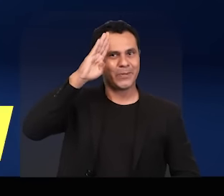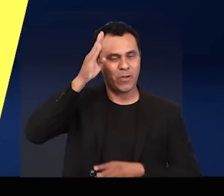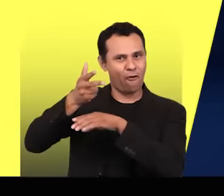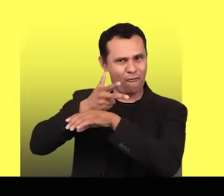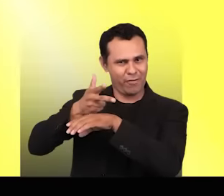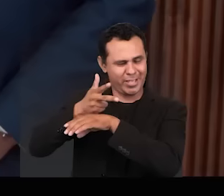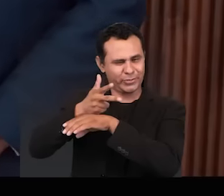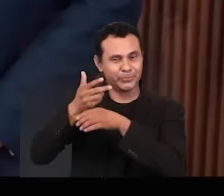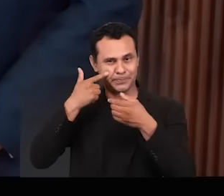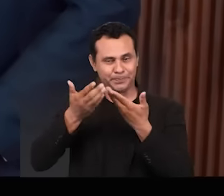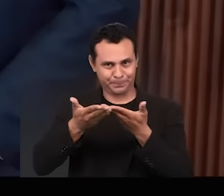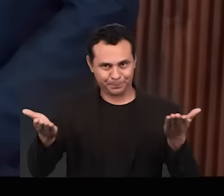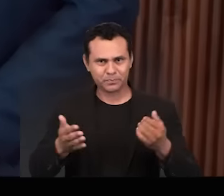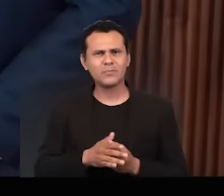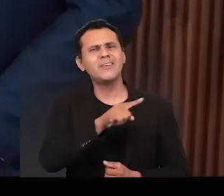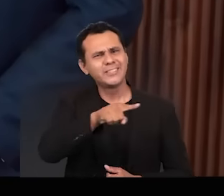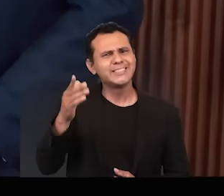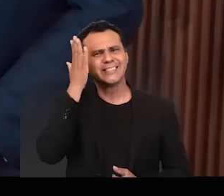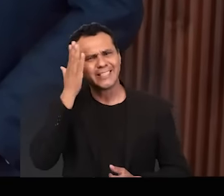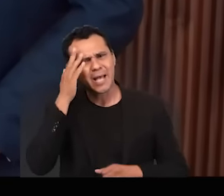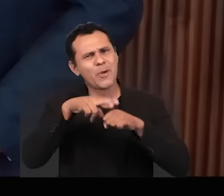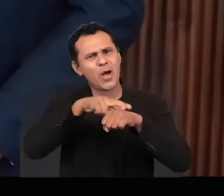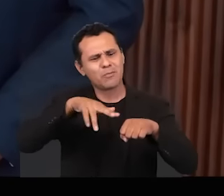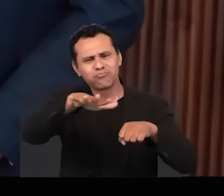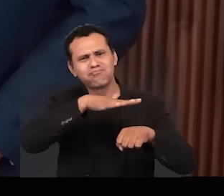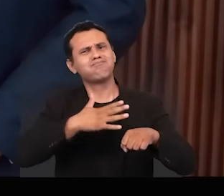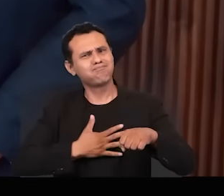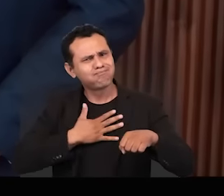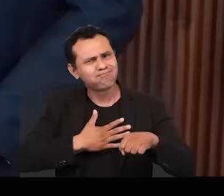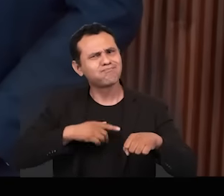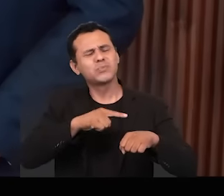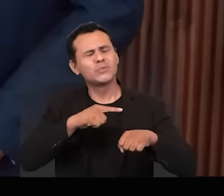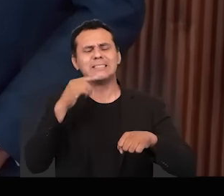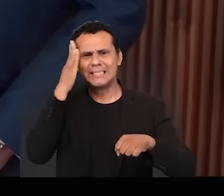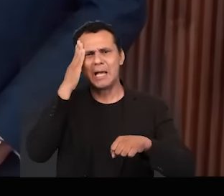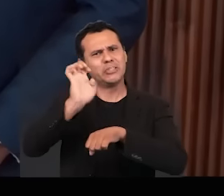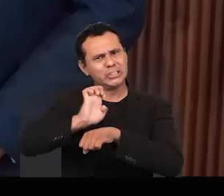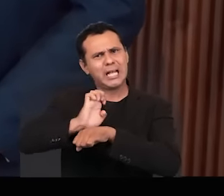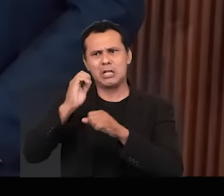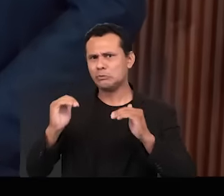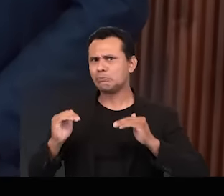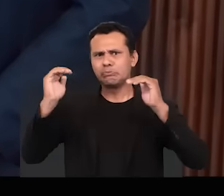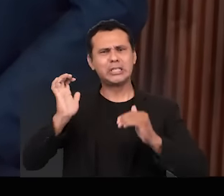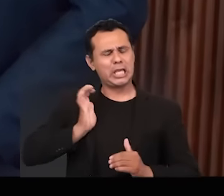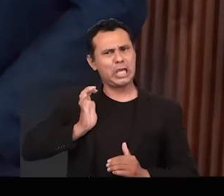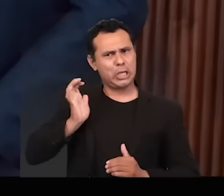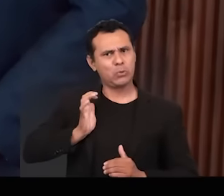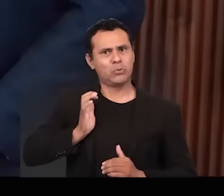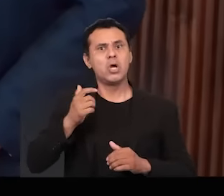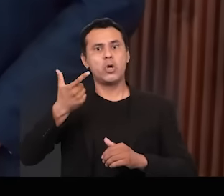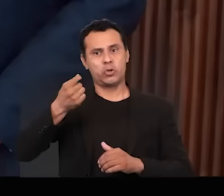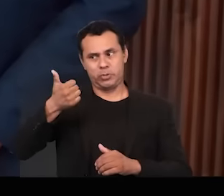vídeo para vocês. Amigo de Roraima, vocês sabem do carinho e consideração que eu tenho para com vocês. Roraima é Estado mais rico do Brasil. Em 2018,